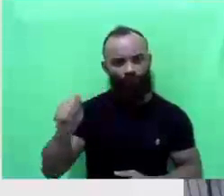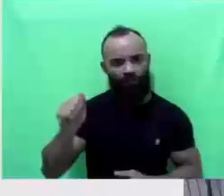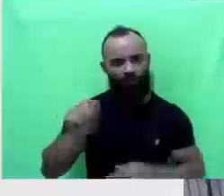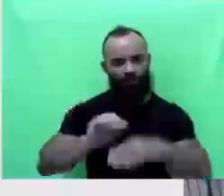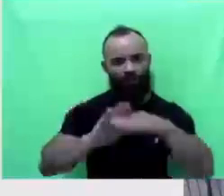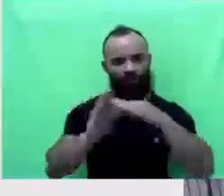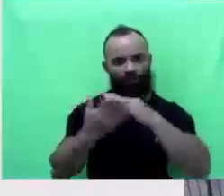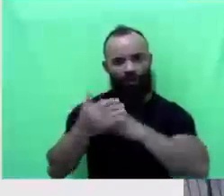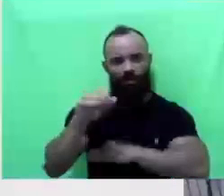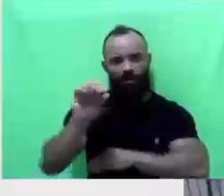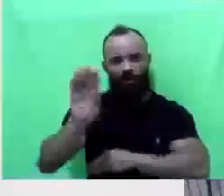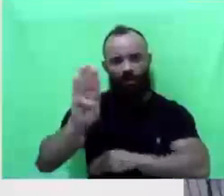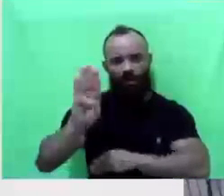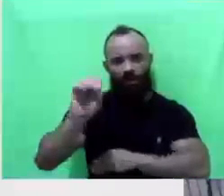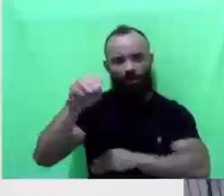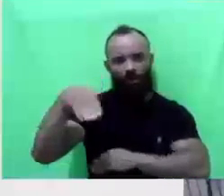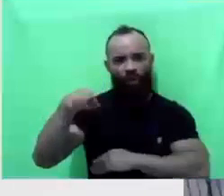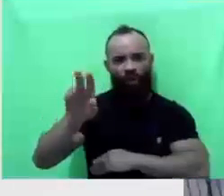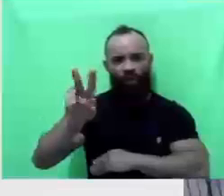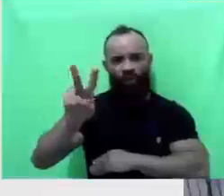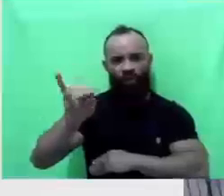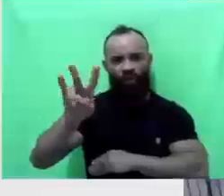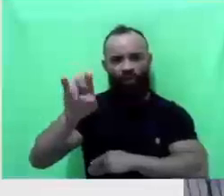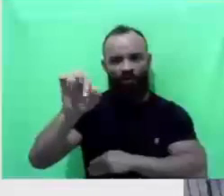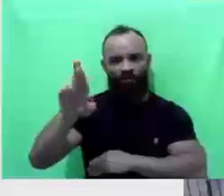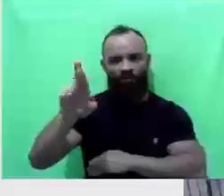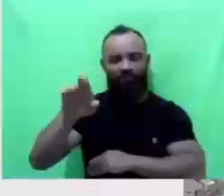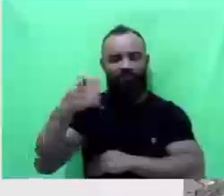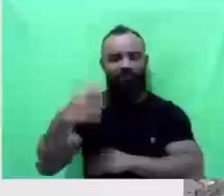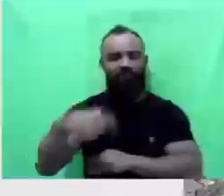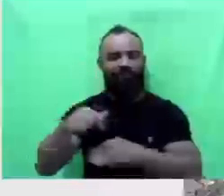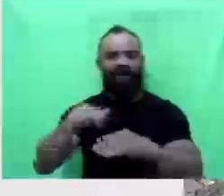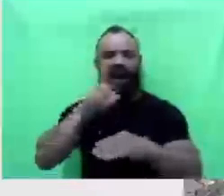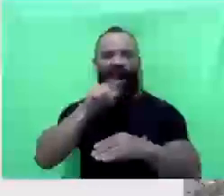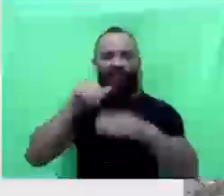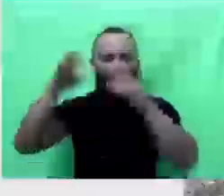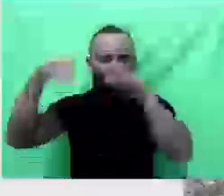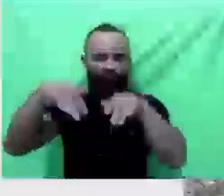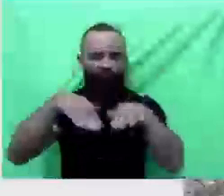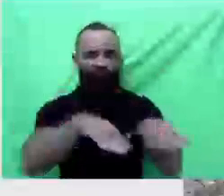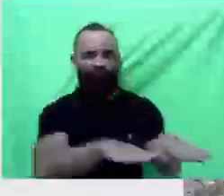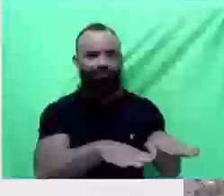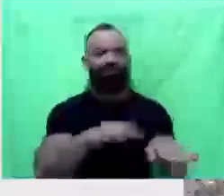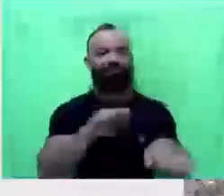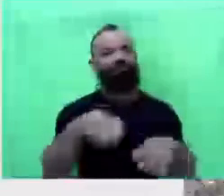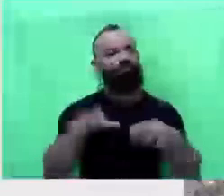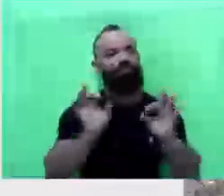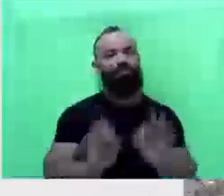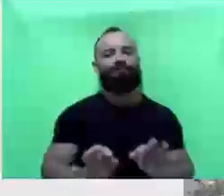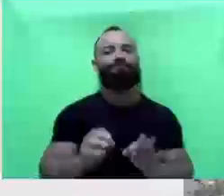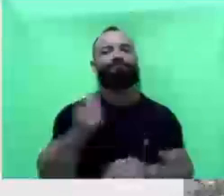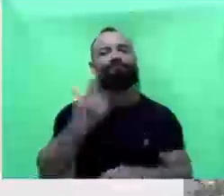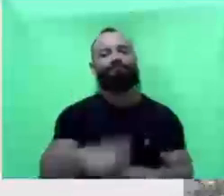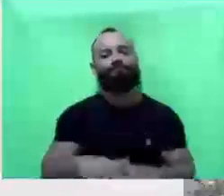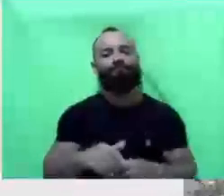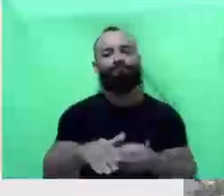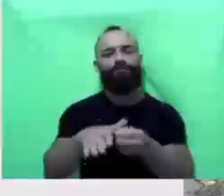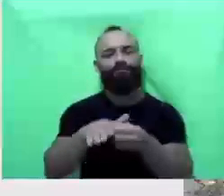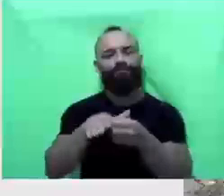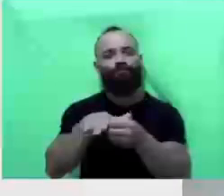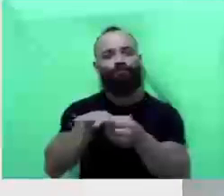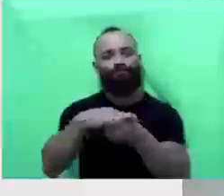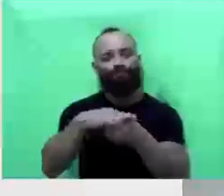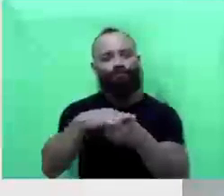acúmulo, uma grande descida de água ali pelo morro. E, com toda certeza, a gente vê novamente o entupimento dos